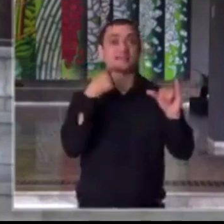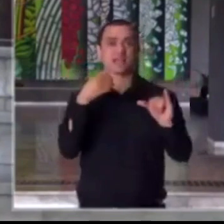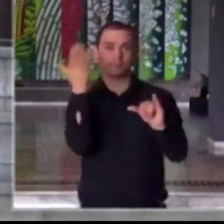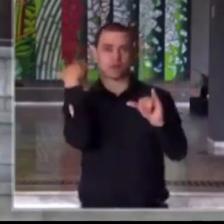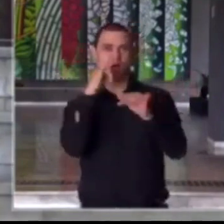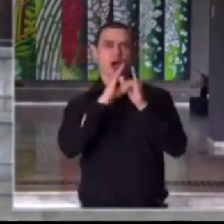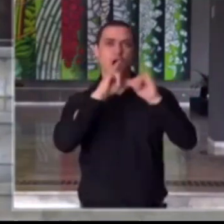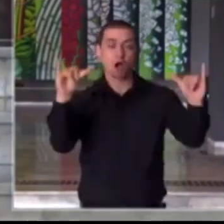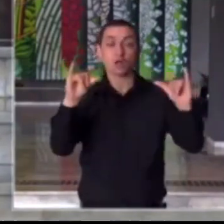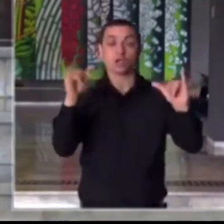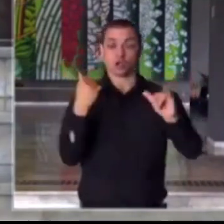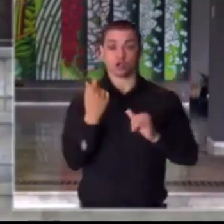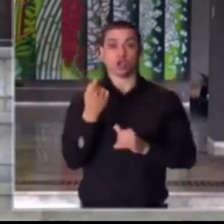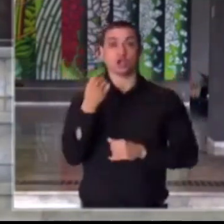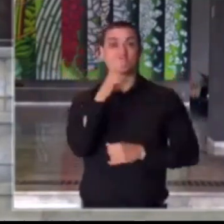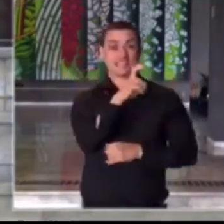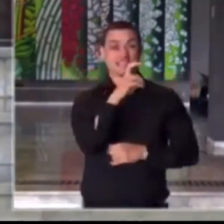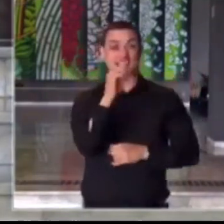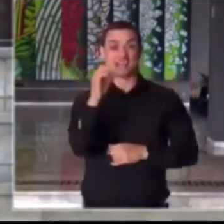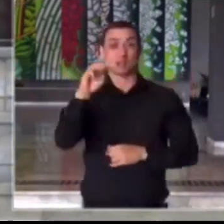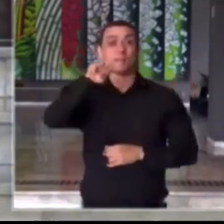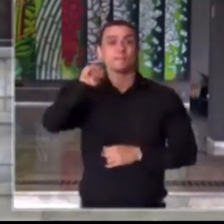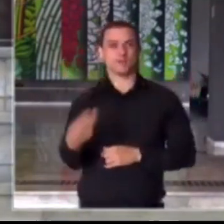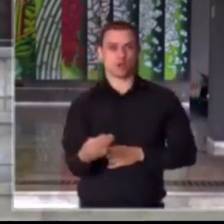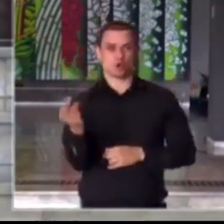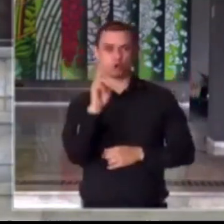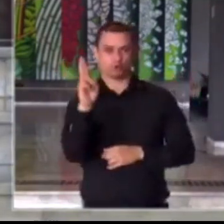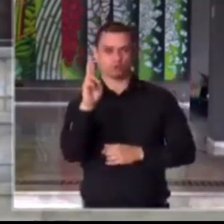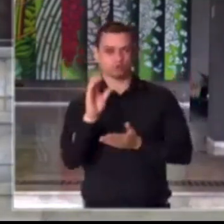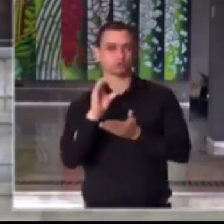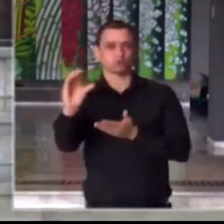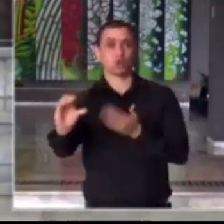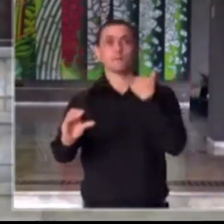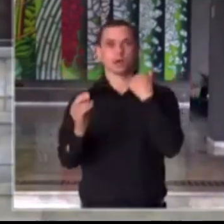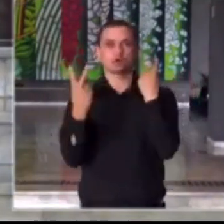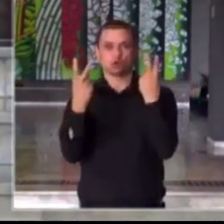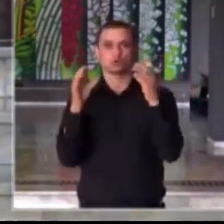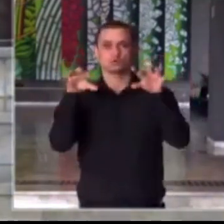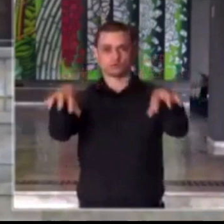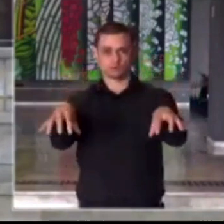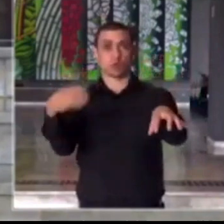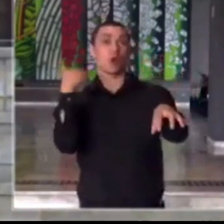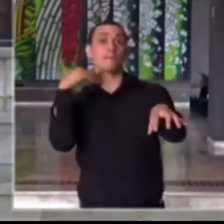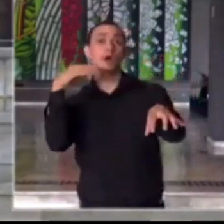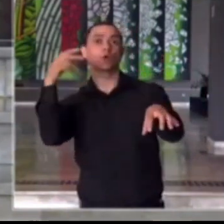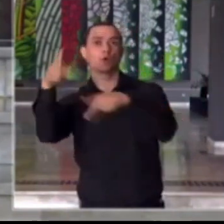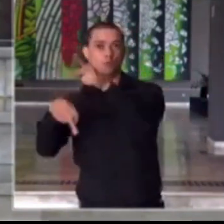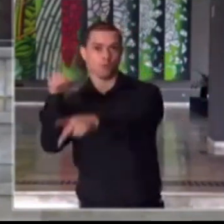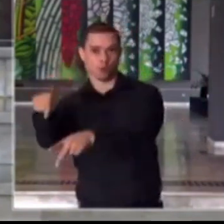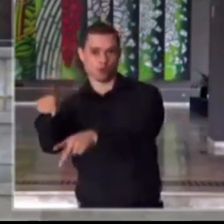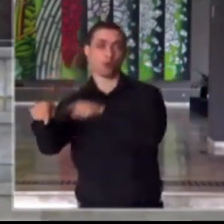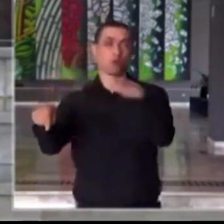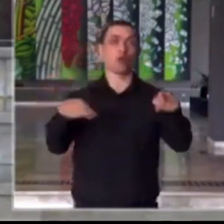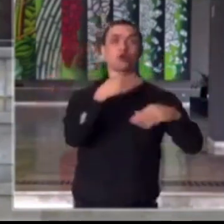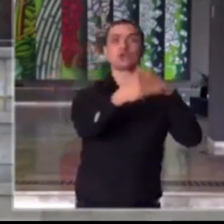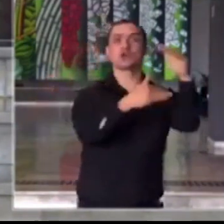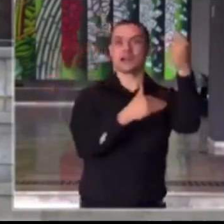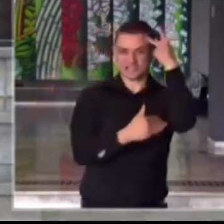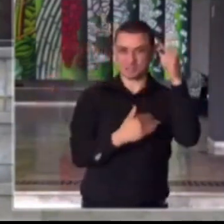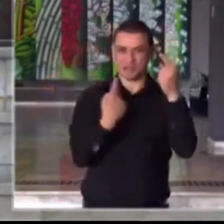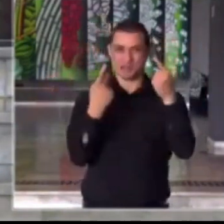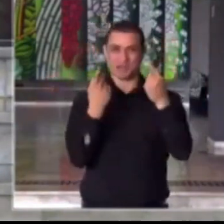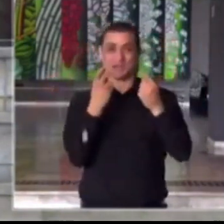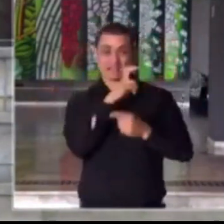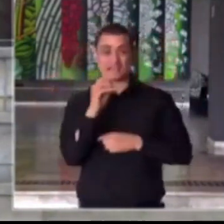passada, destinamos meio bilhão de reais para créditos através do Banco do Povo do Estado de São Paulo e do Banco